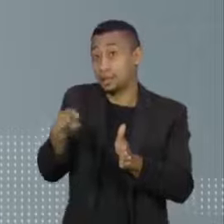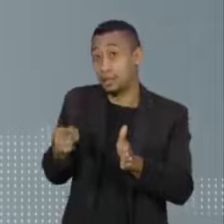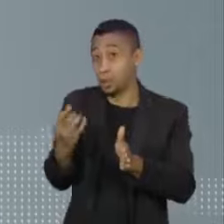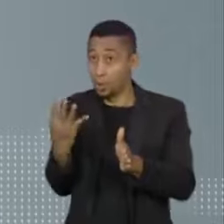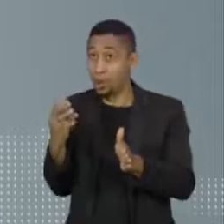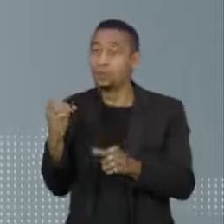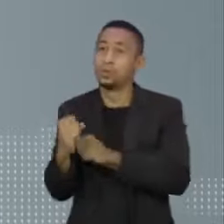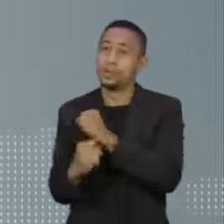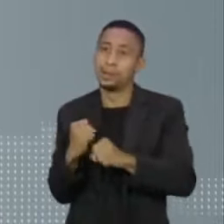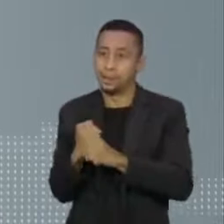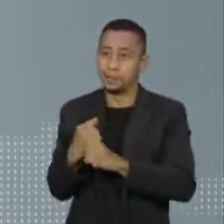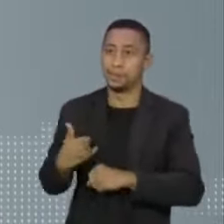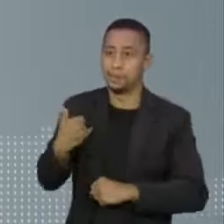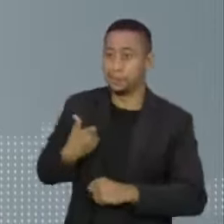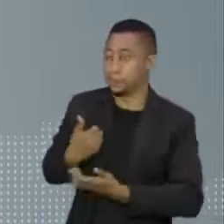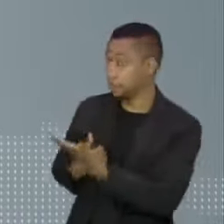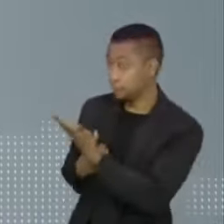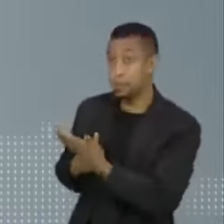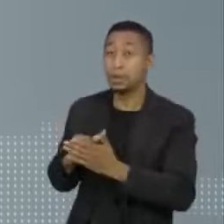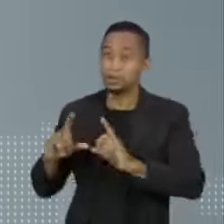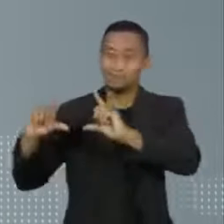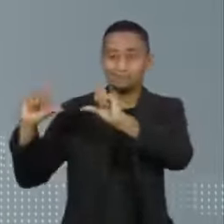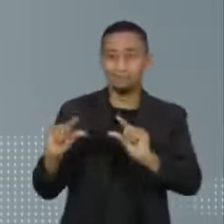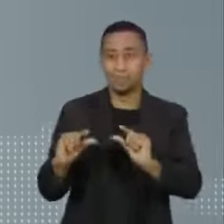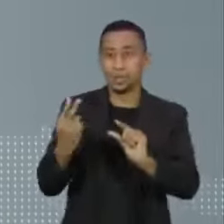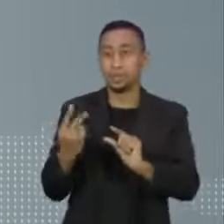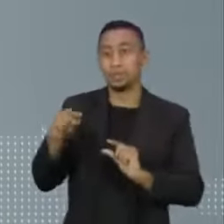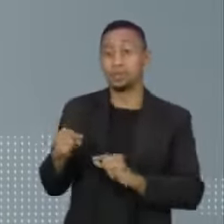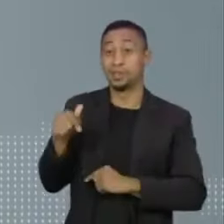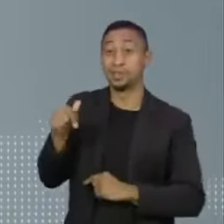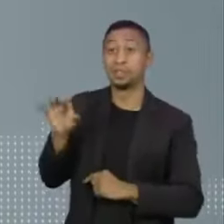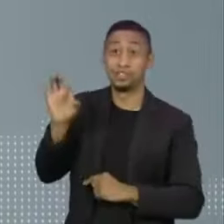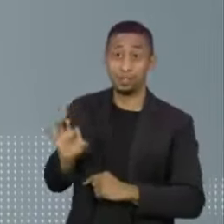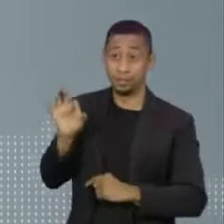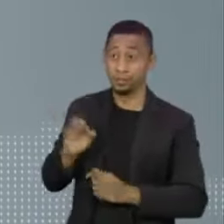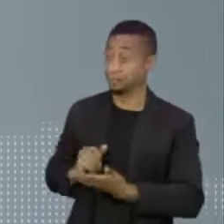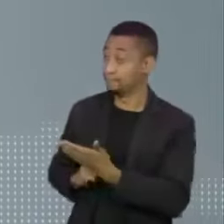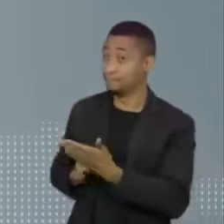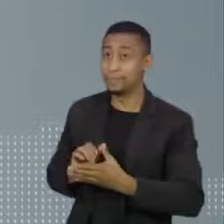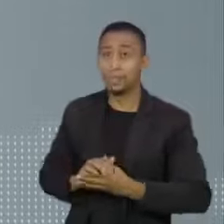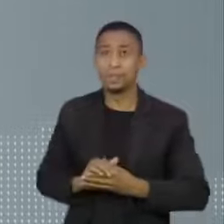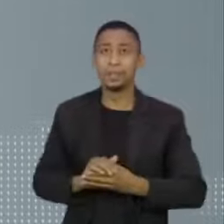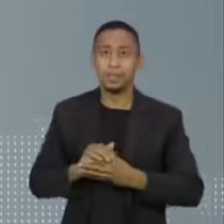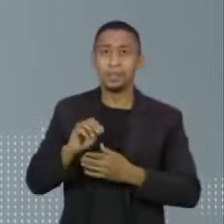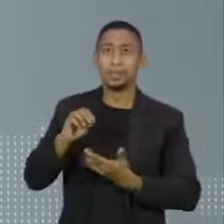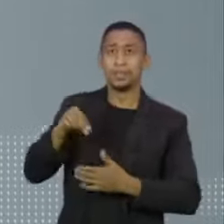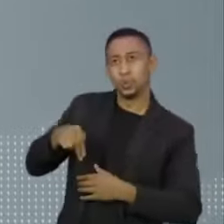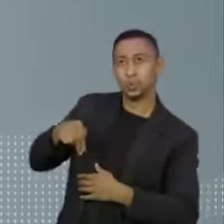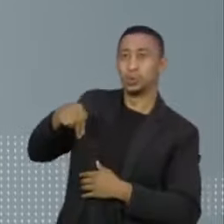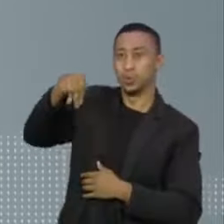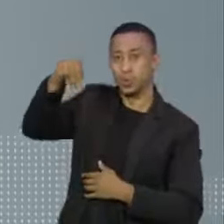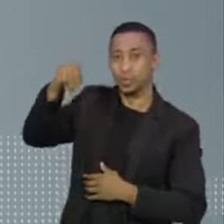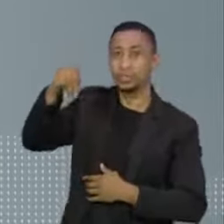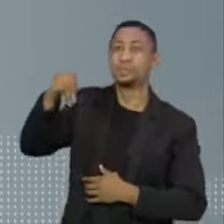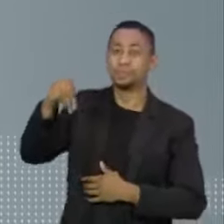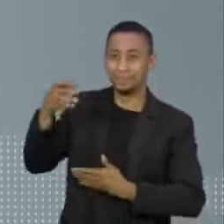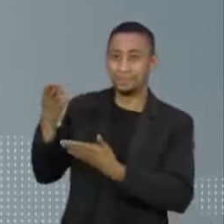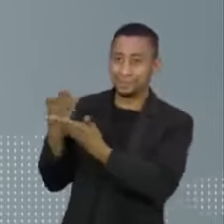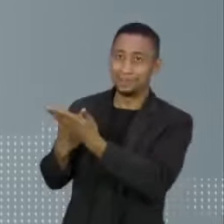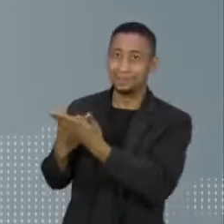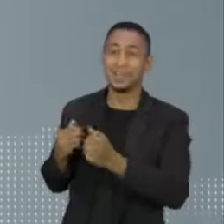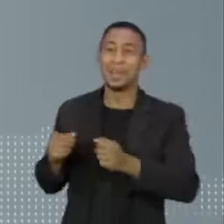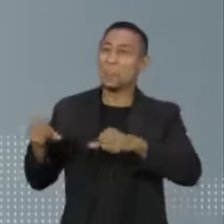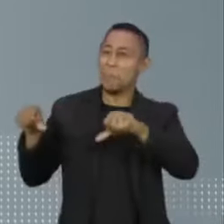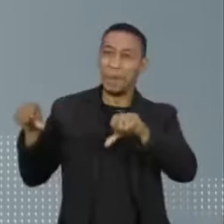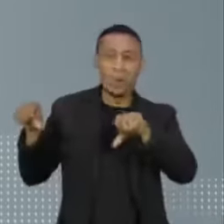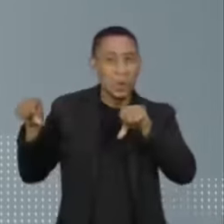e deve cair 2,17 anos. O norte do país é a região mais afetada. Lá, as